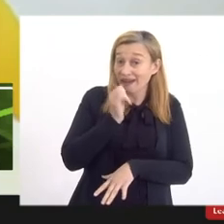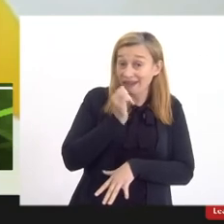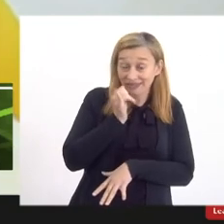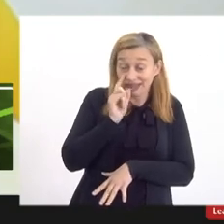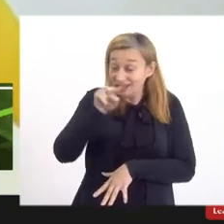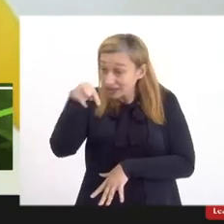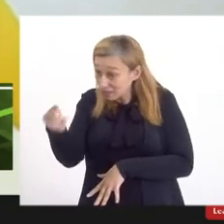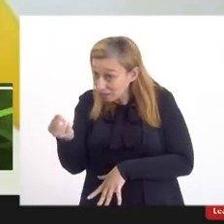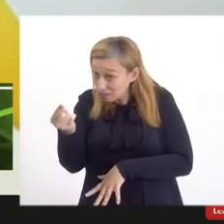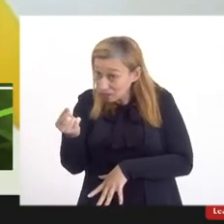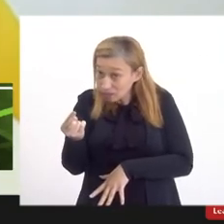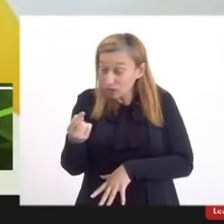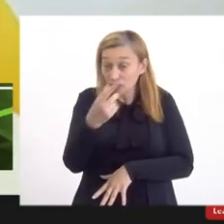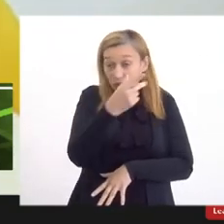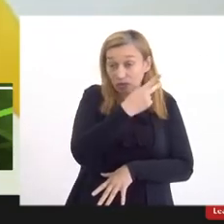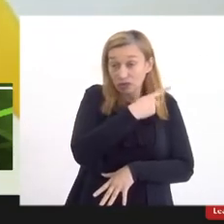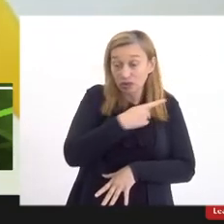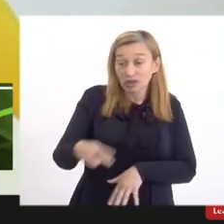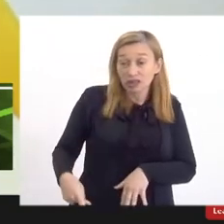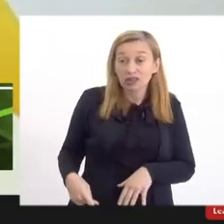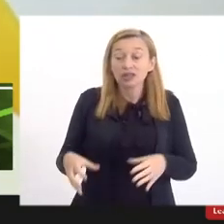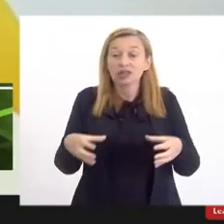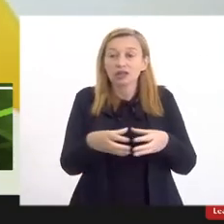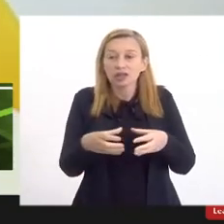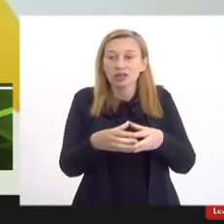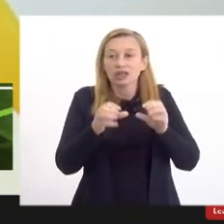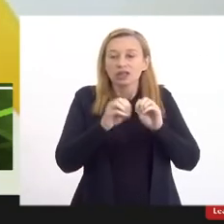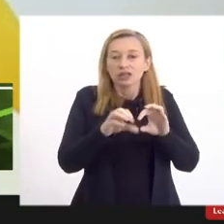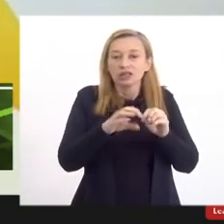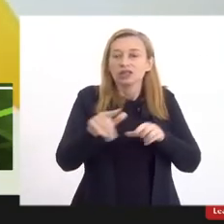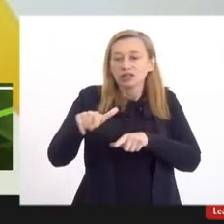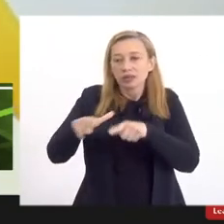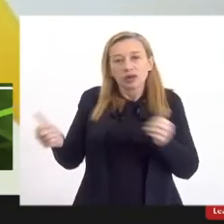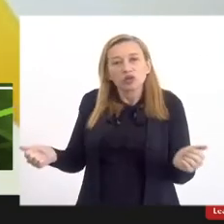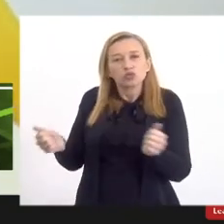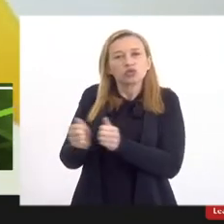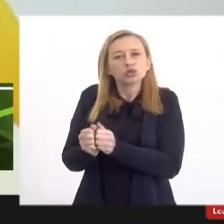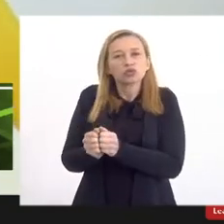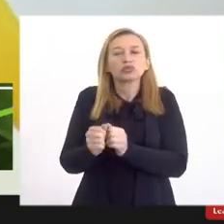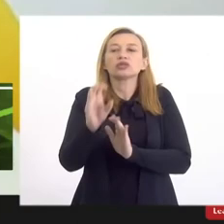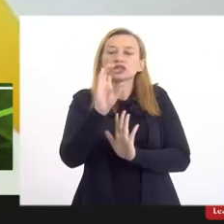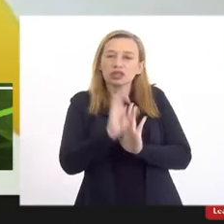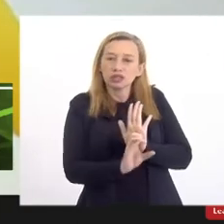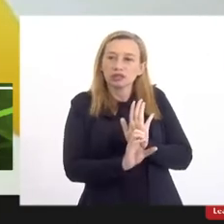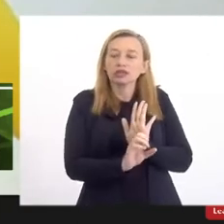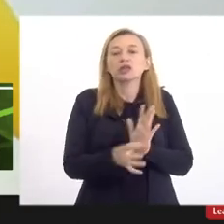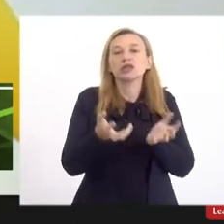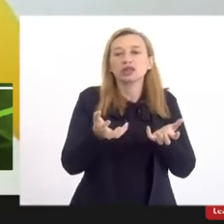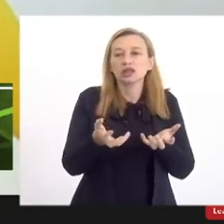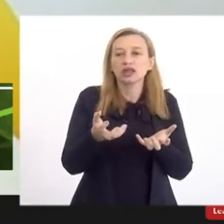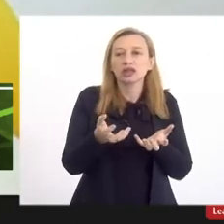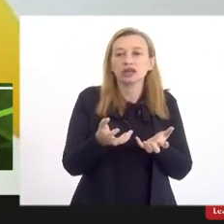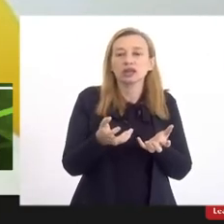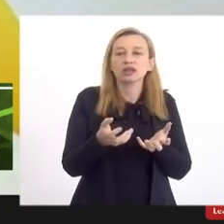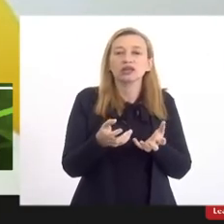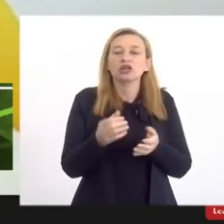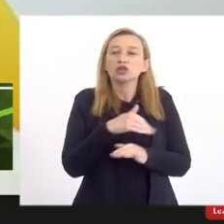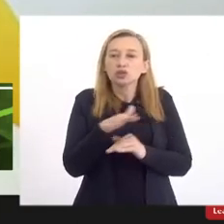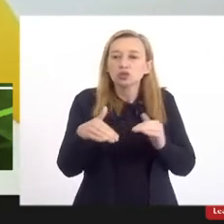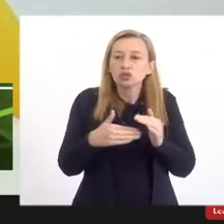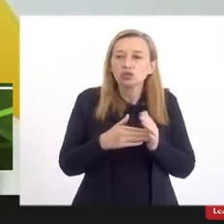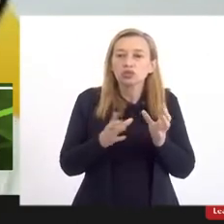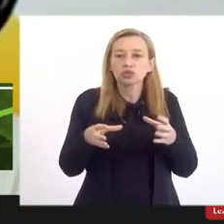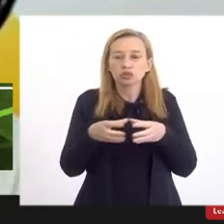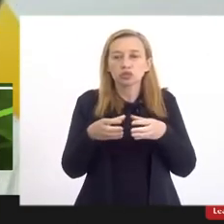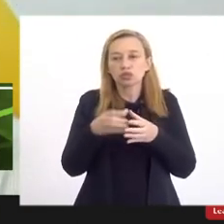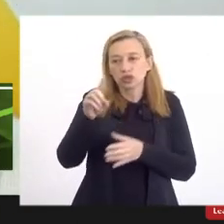-las depois na condição de presidente da comissão de educação mas trabalhamos juntos nessas emendas e quero deixar toda a comunidade da zona oeste